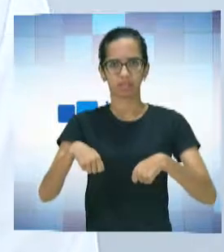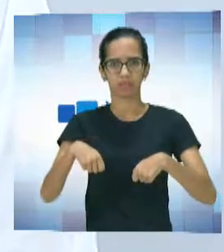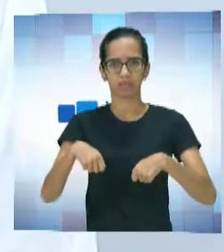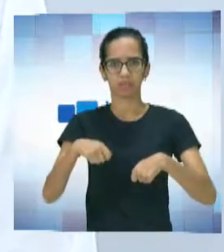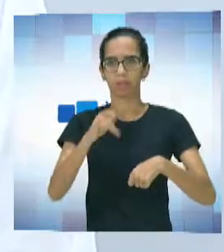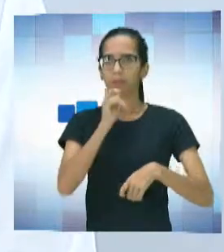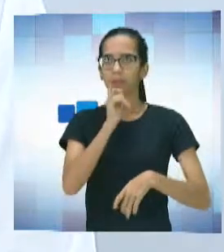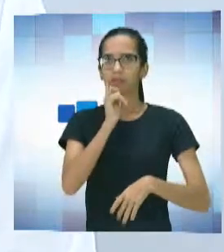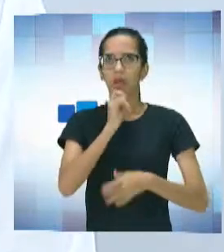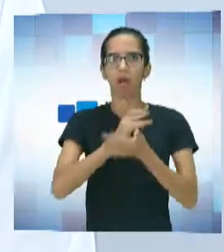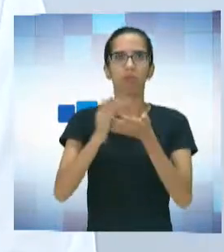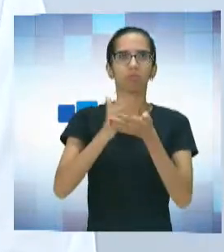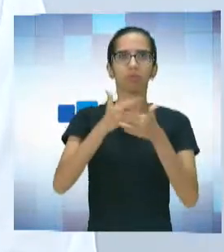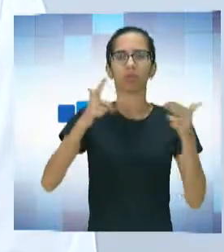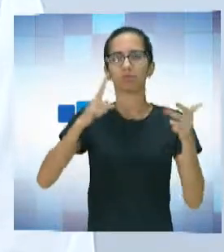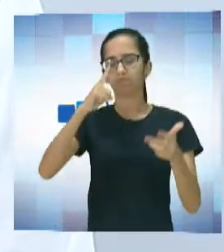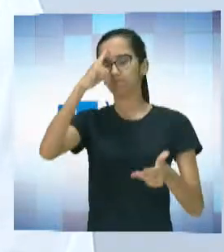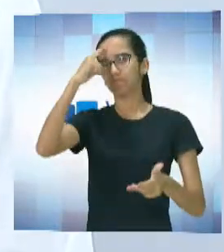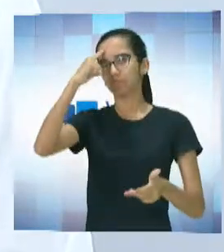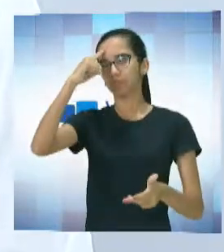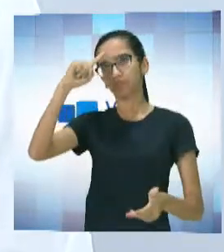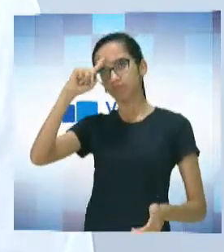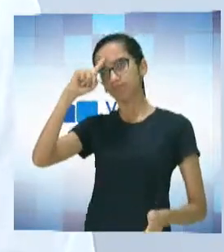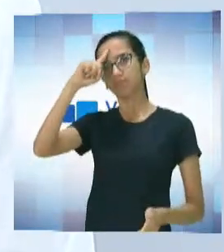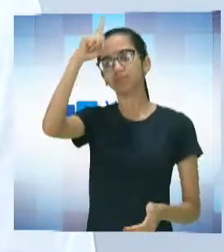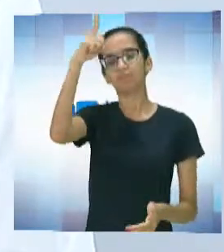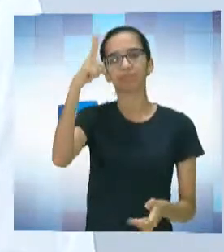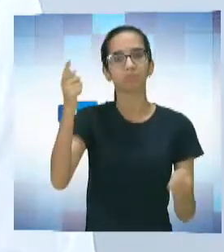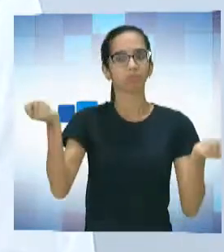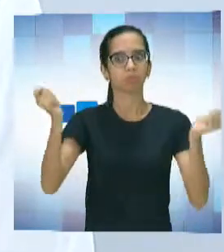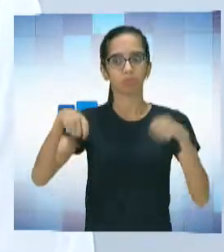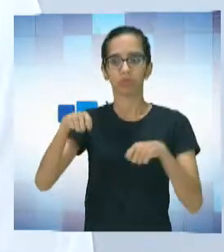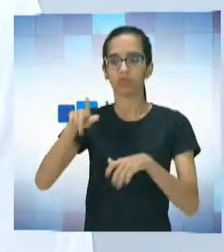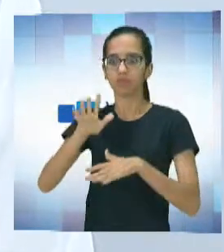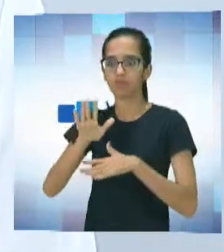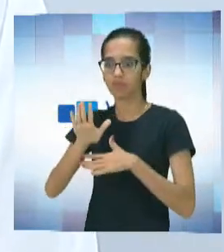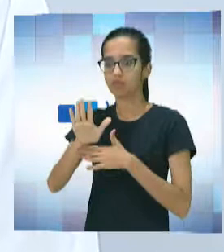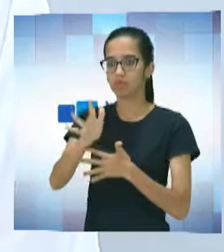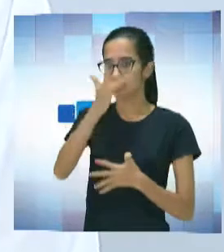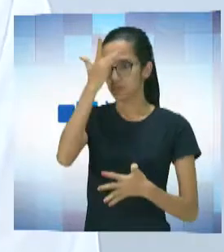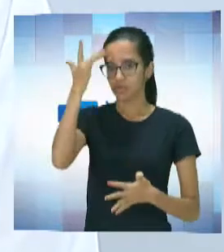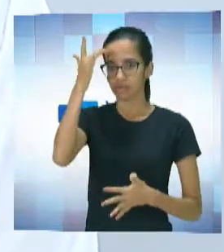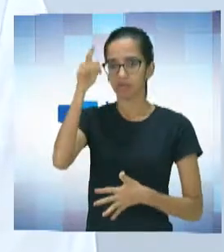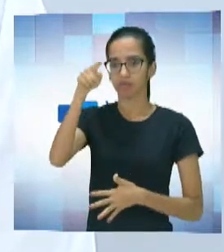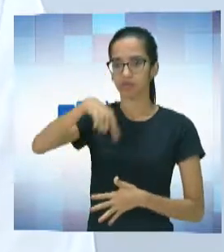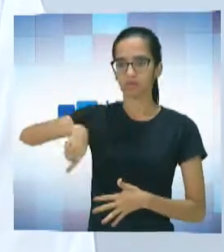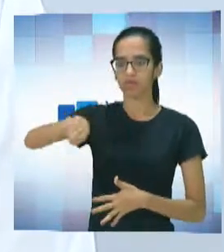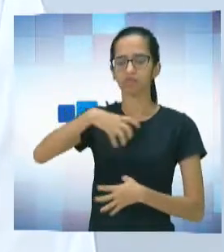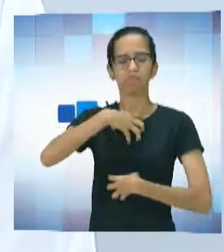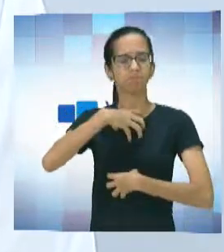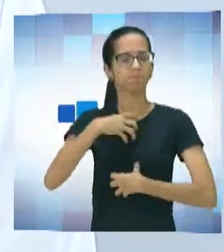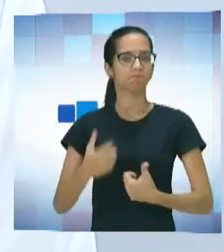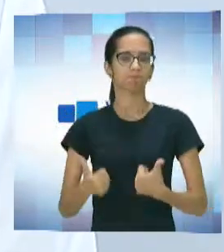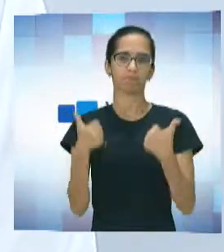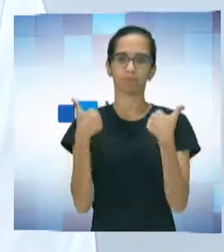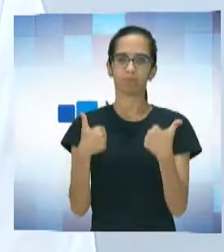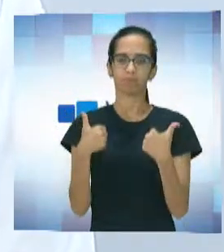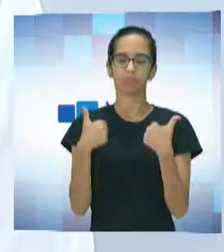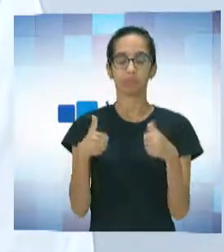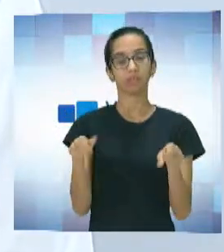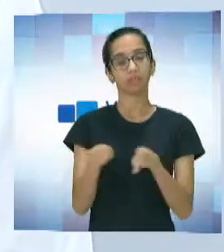campo da criatividade proporcione a essas pessoas se sentirem à vontade e,